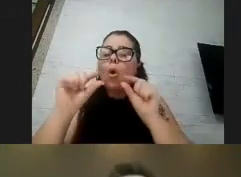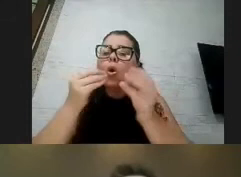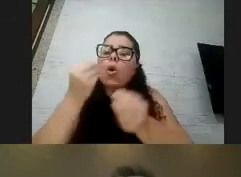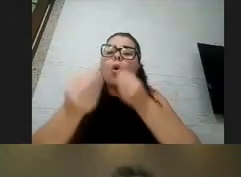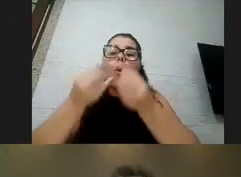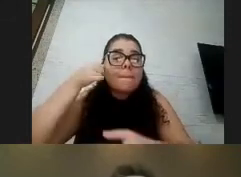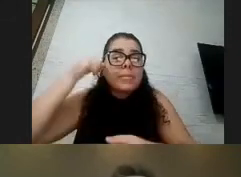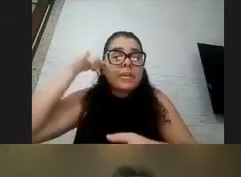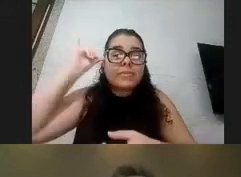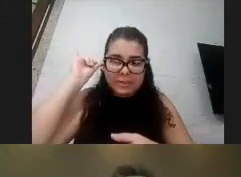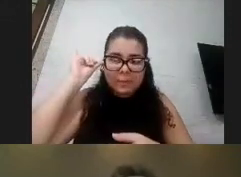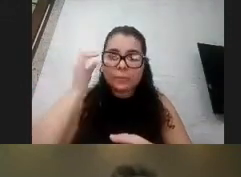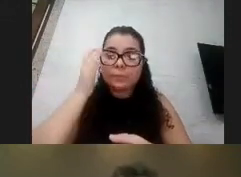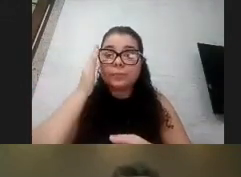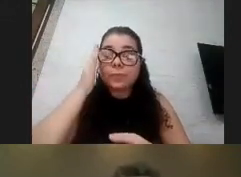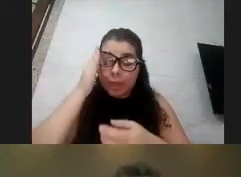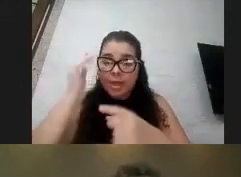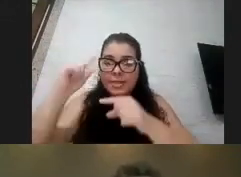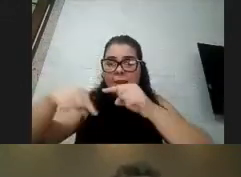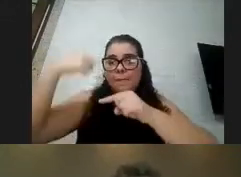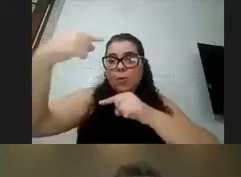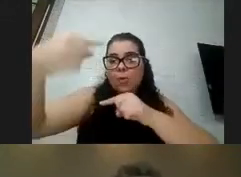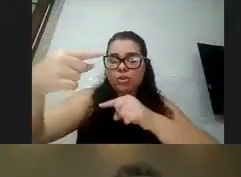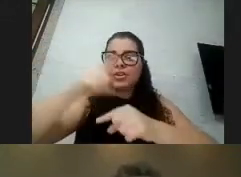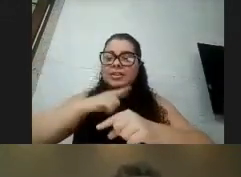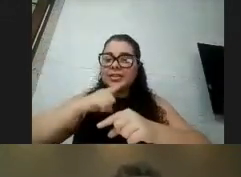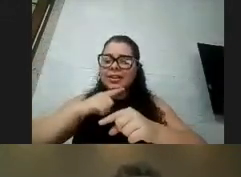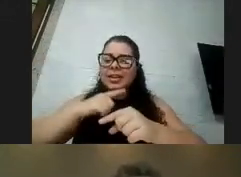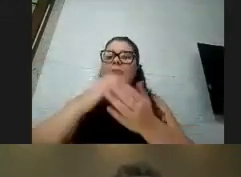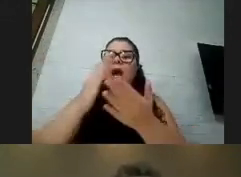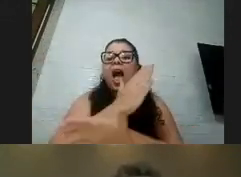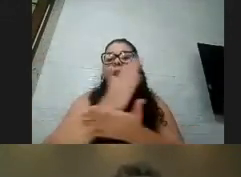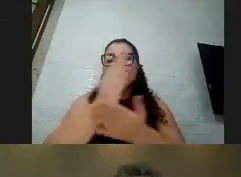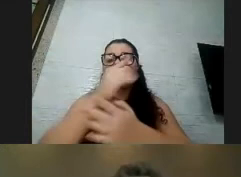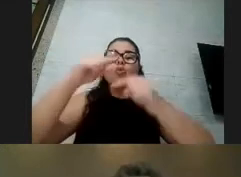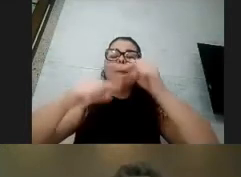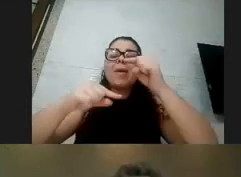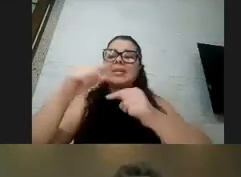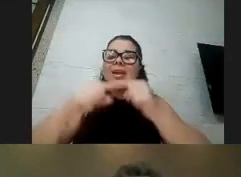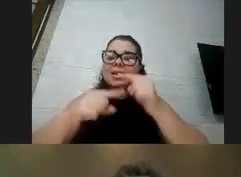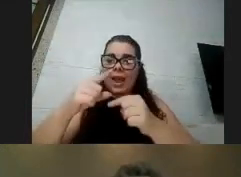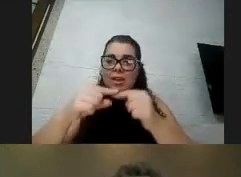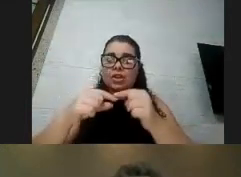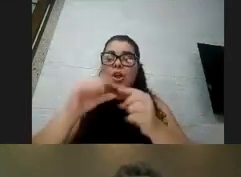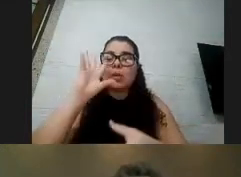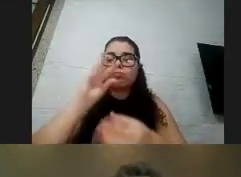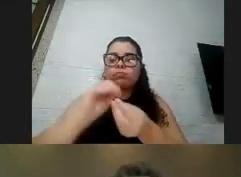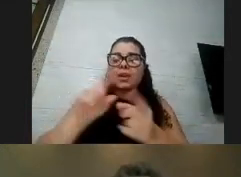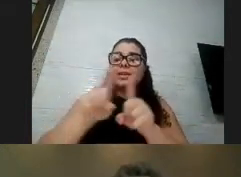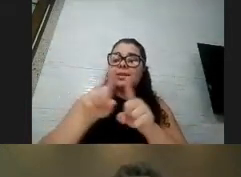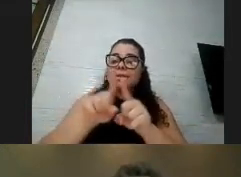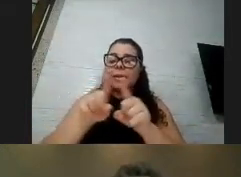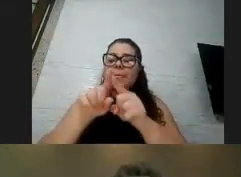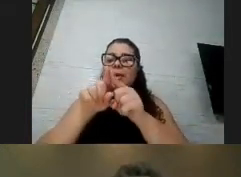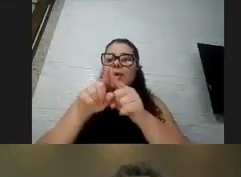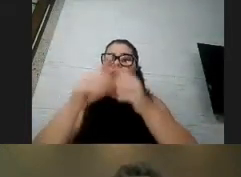A gente vai ter depois alguns materiais complementares disponibilizados lá no Google Classroom e um formuláriozinho com